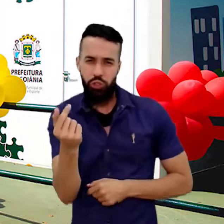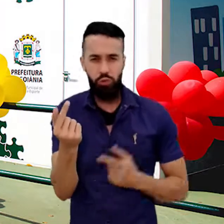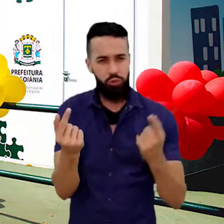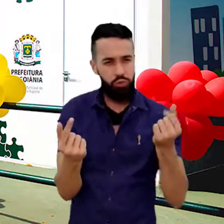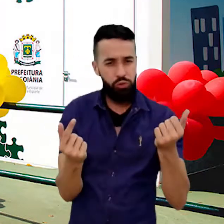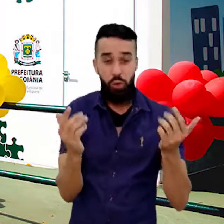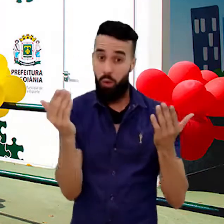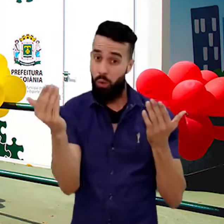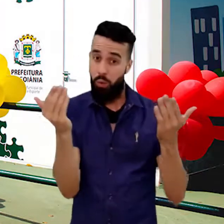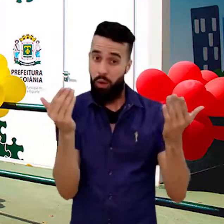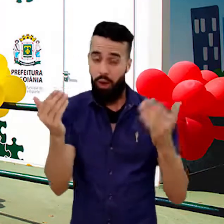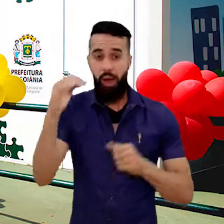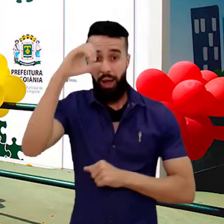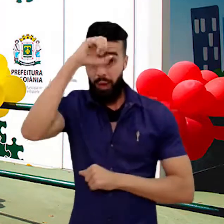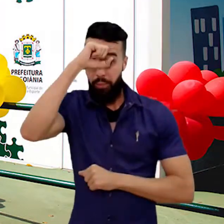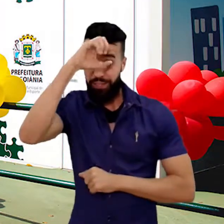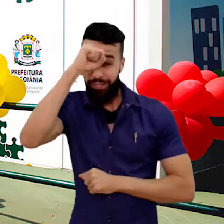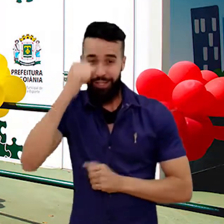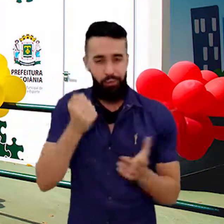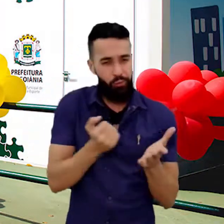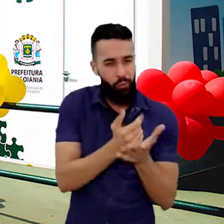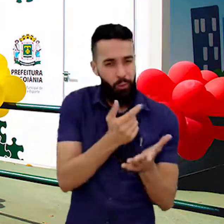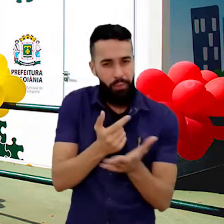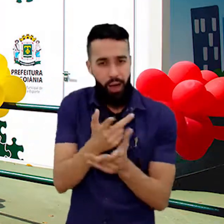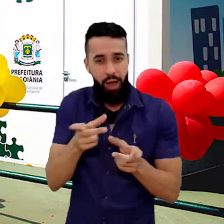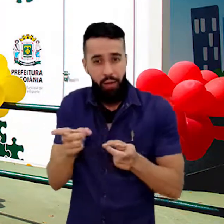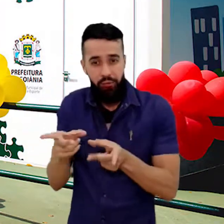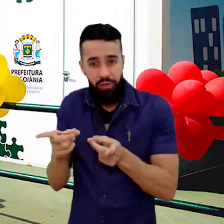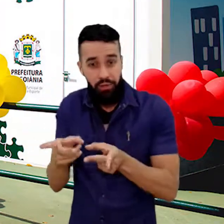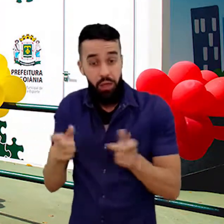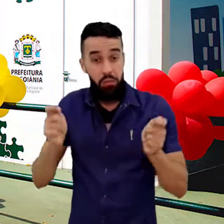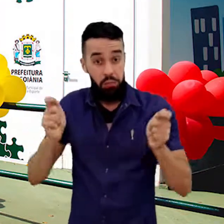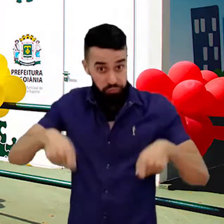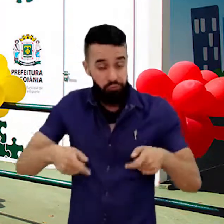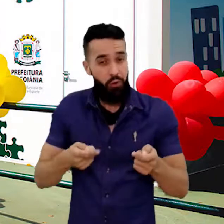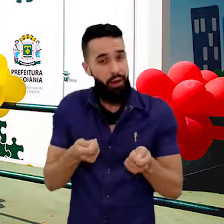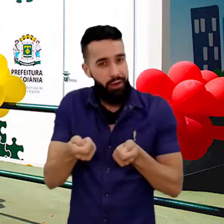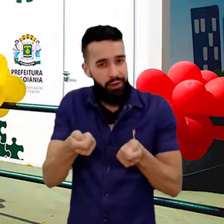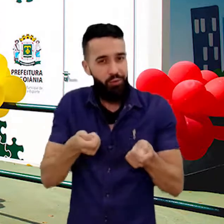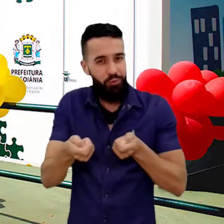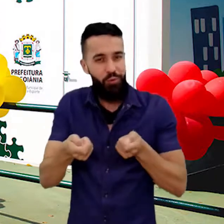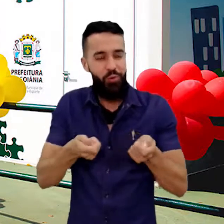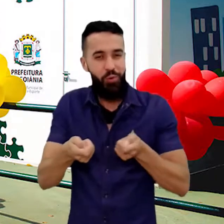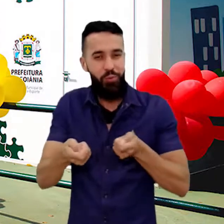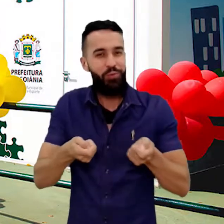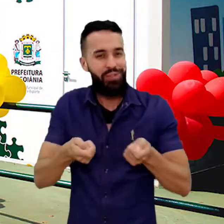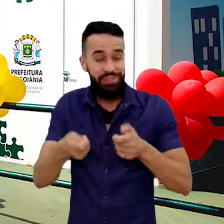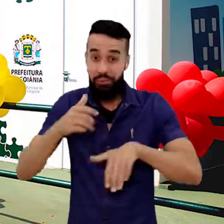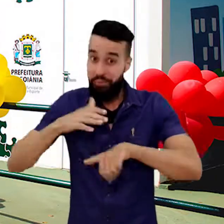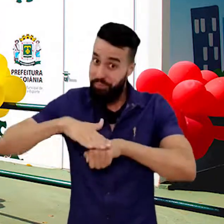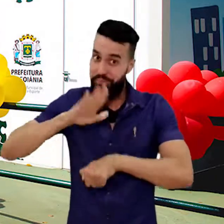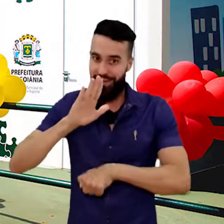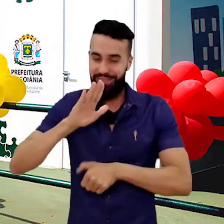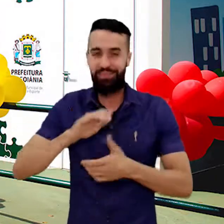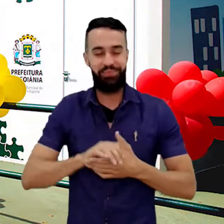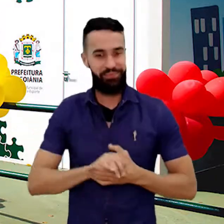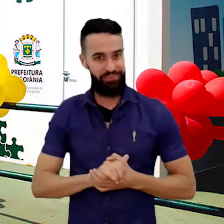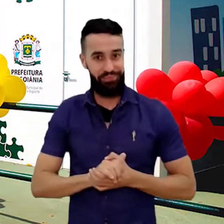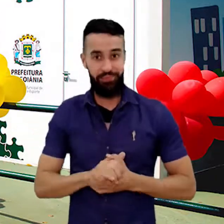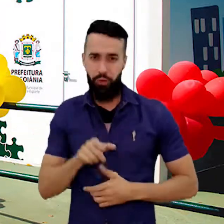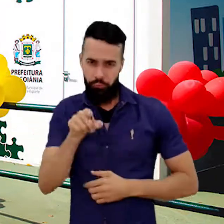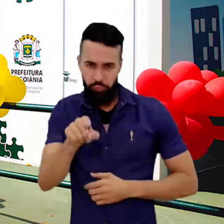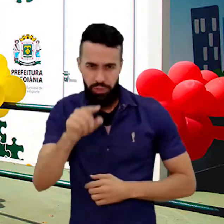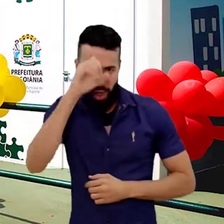preços para aprender a usar o dinheiro da melhor forma possível, economizando sempre que puder.